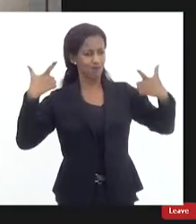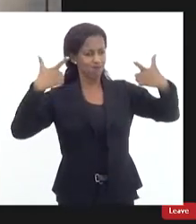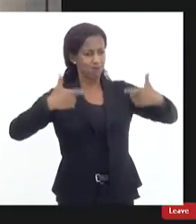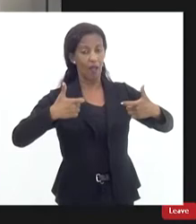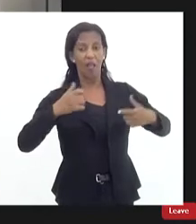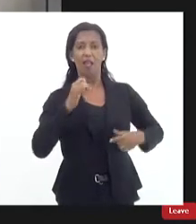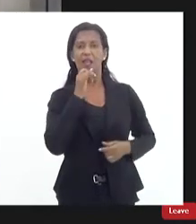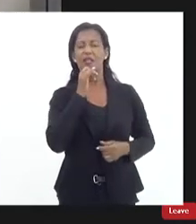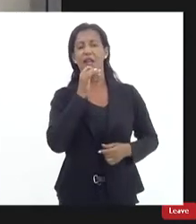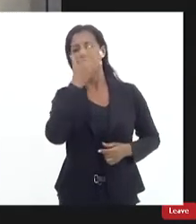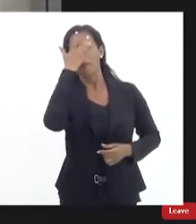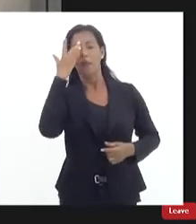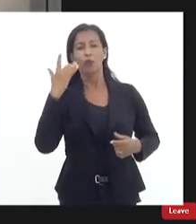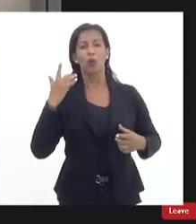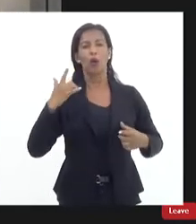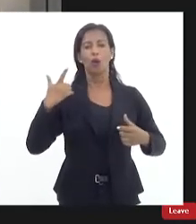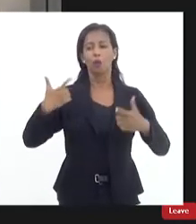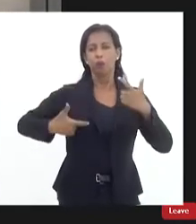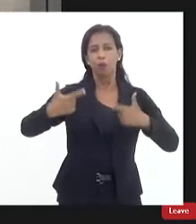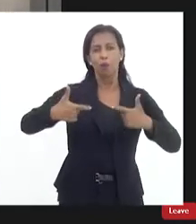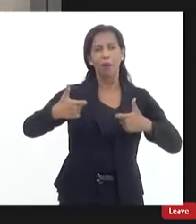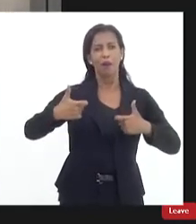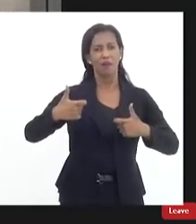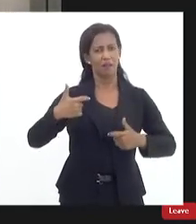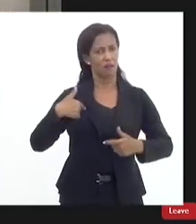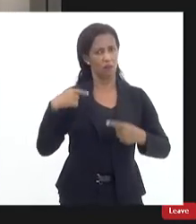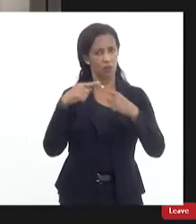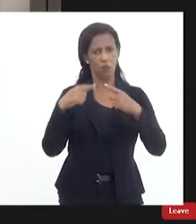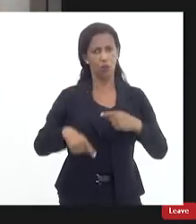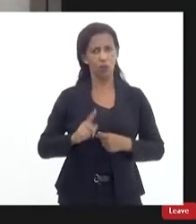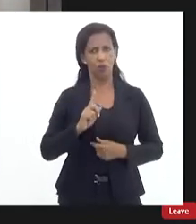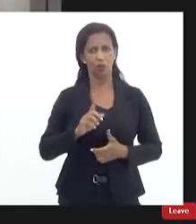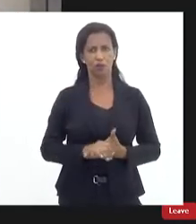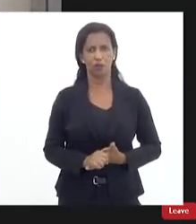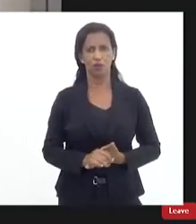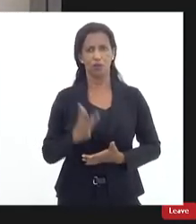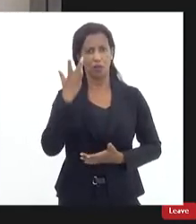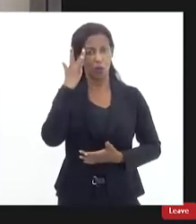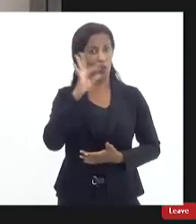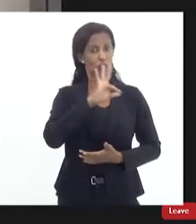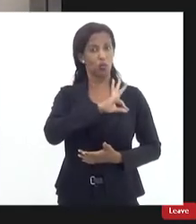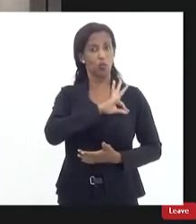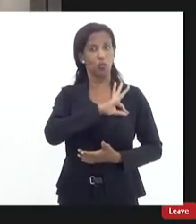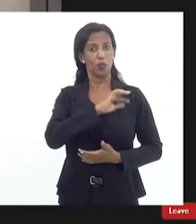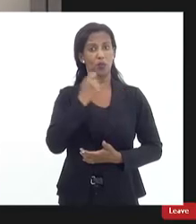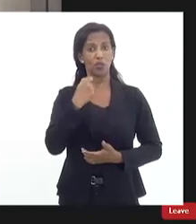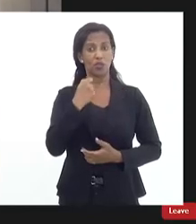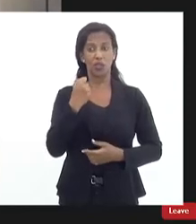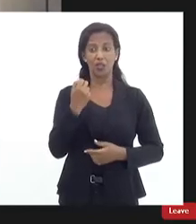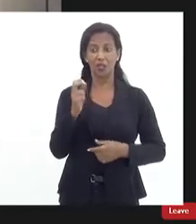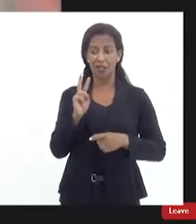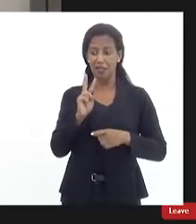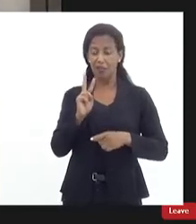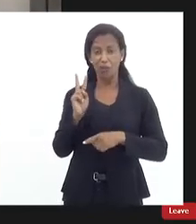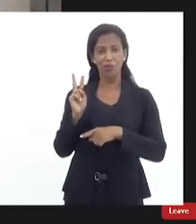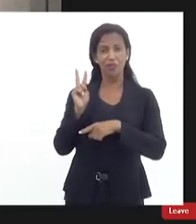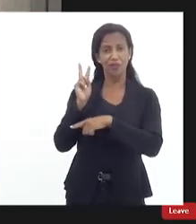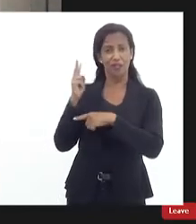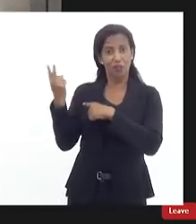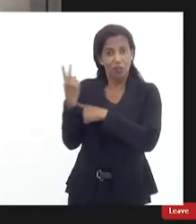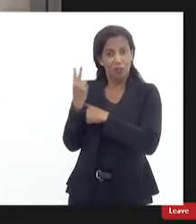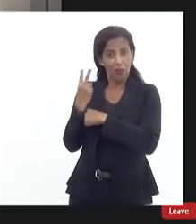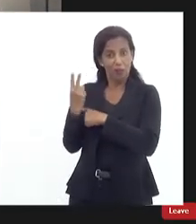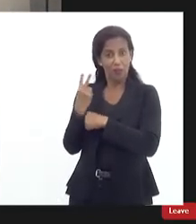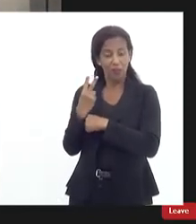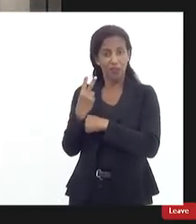policiamento bate de frente tem um confronto eu concordo eu acho que o policial nesse momento tinha que se abrigar esperar o confronto passar porque aquilo não foi planejado